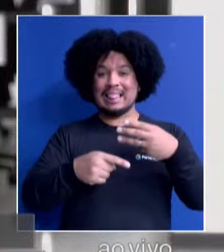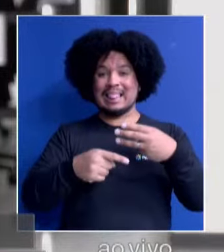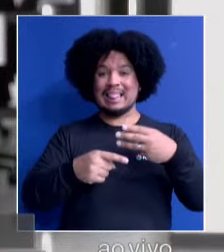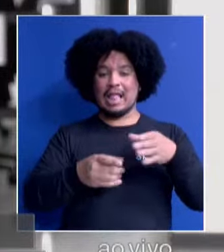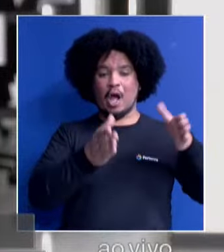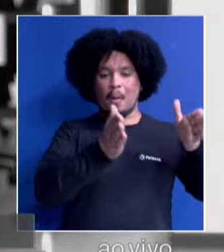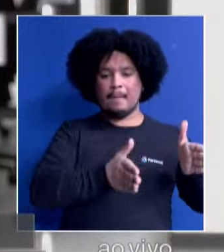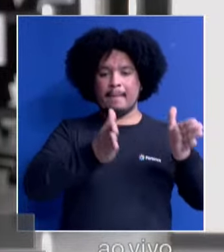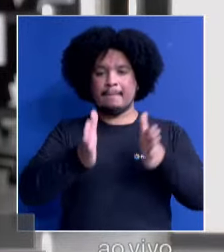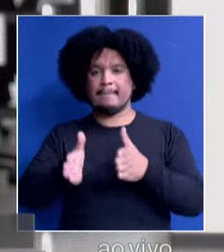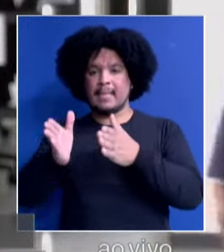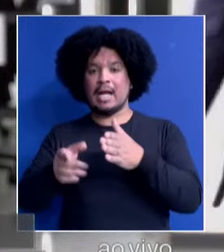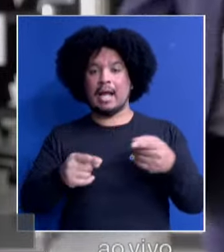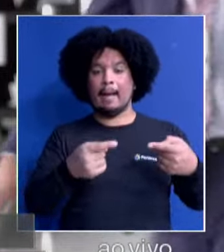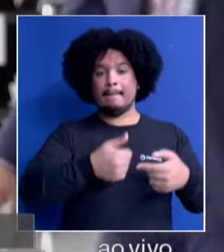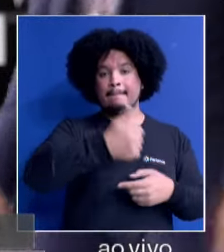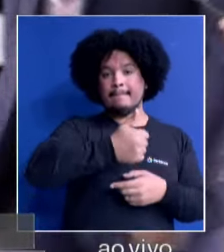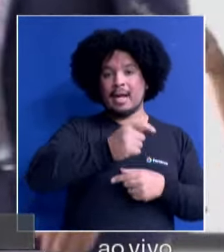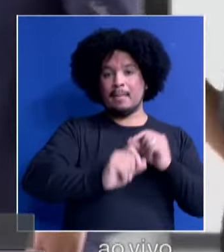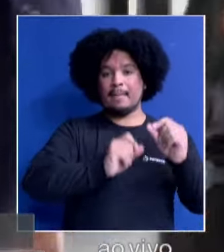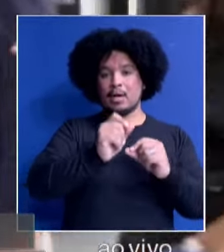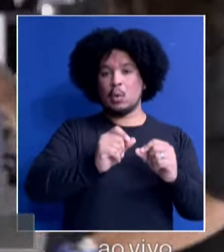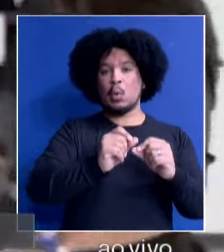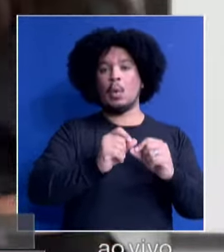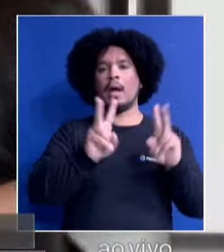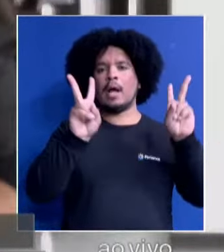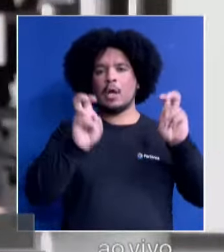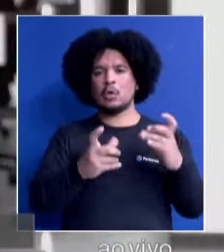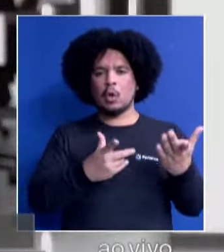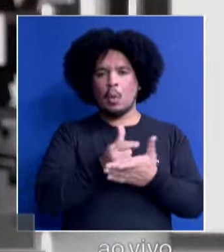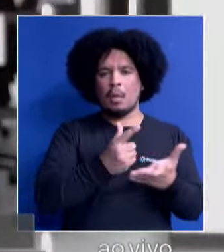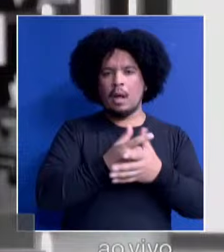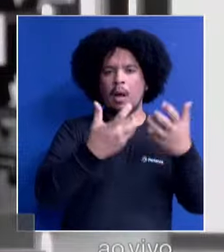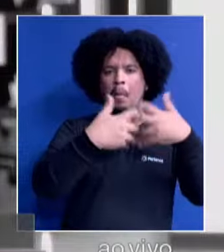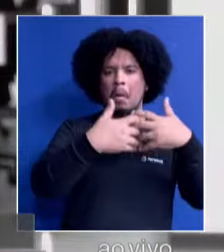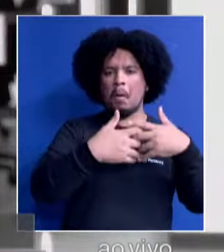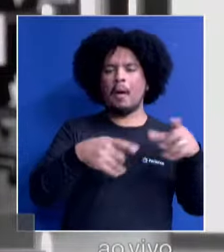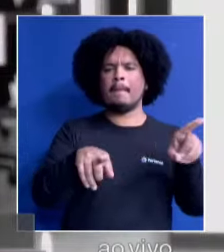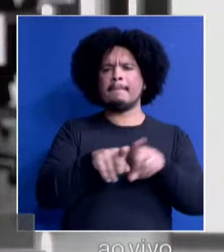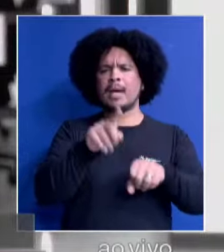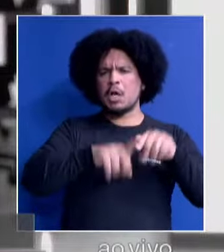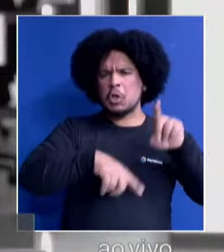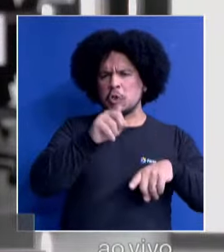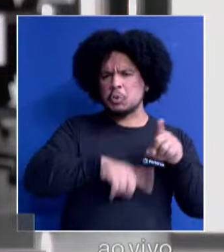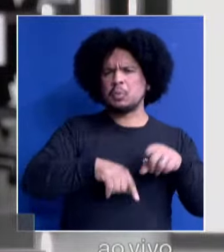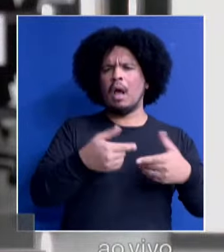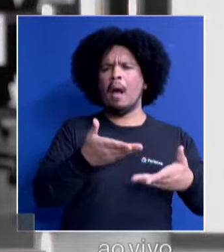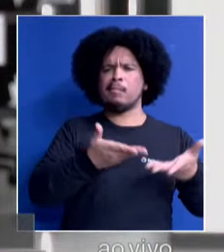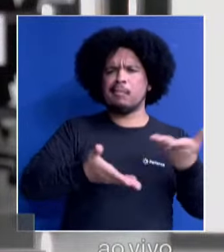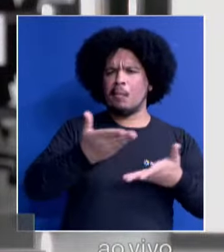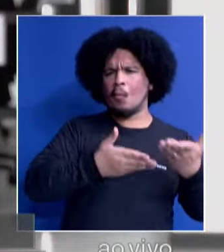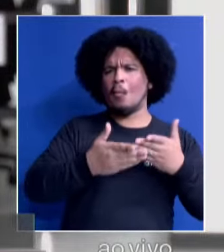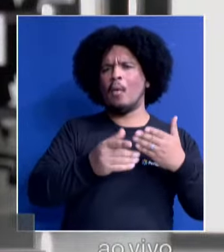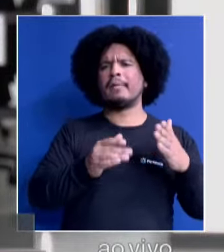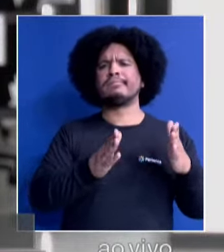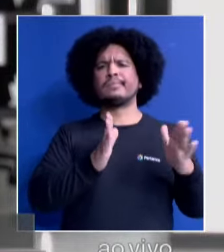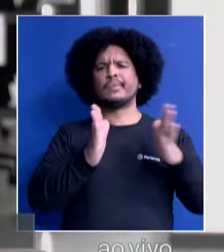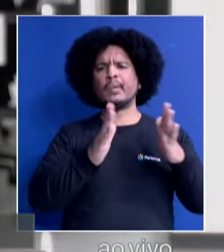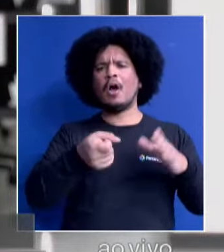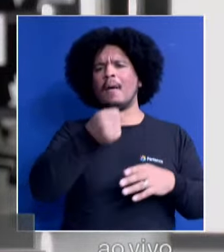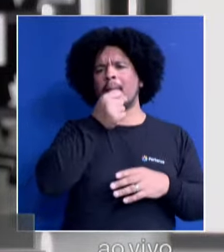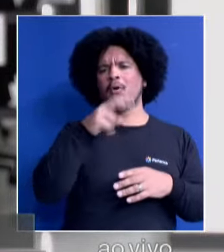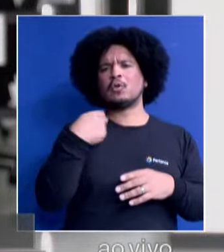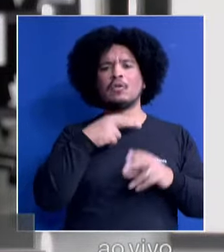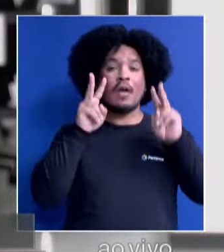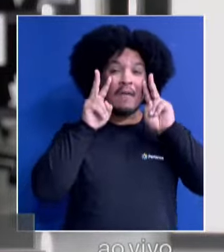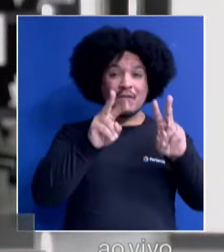de crédito. O primeiro deles é com relação à compra de máquinas e equipamentos e serviços. Durante o nosso noticiário, a